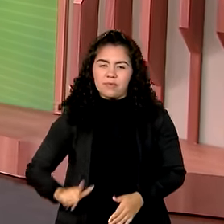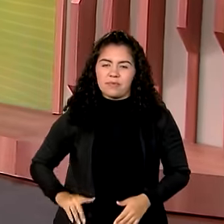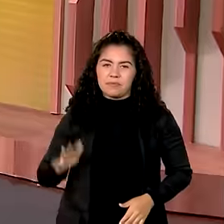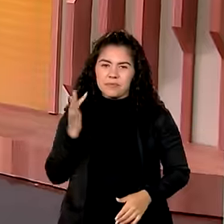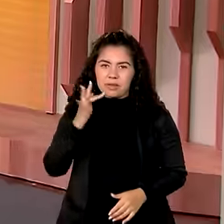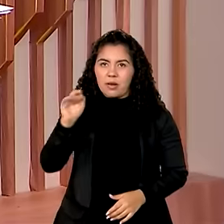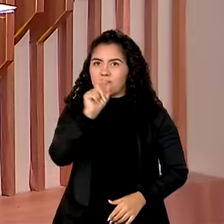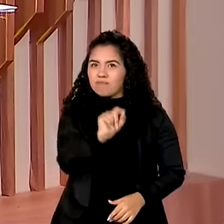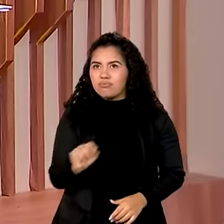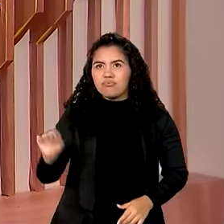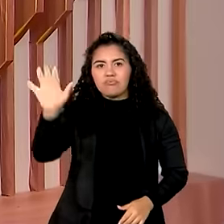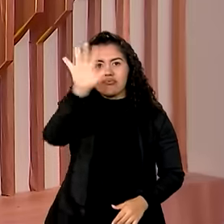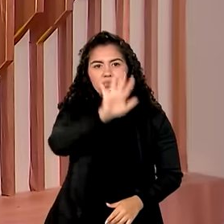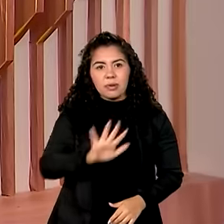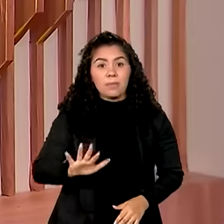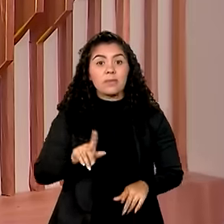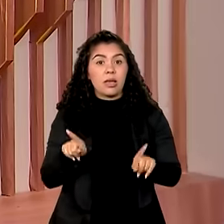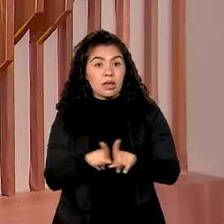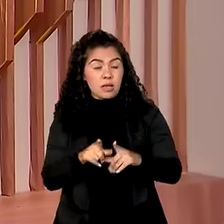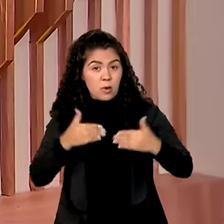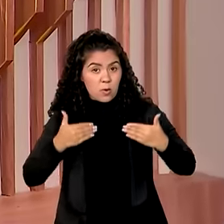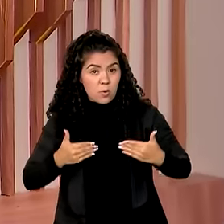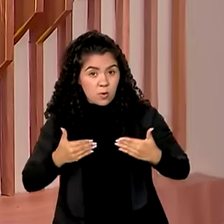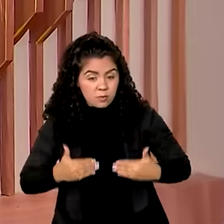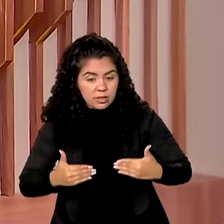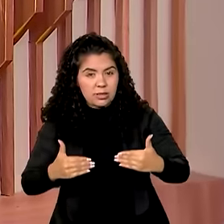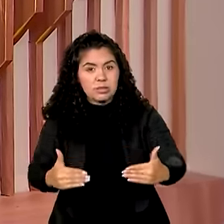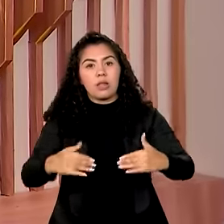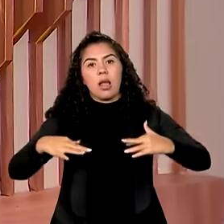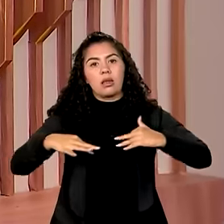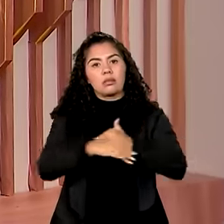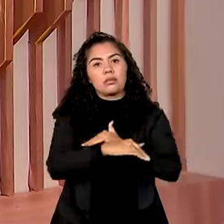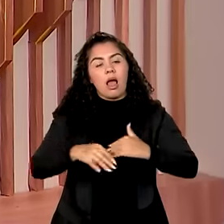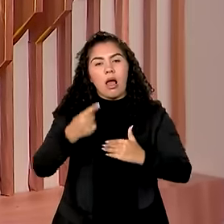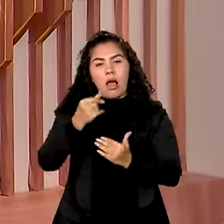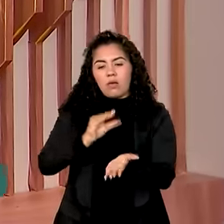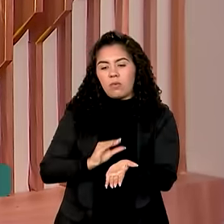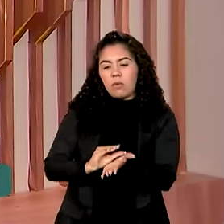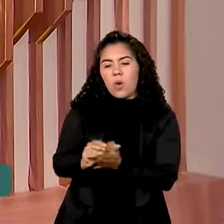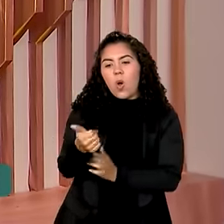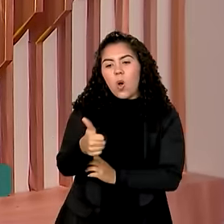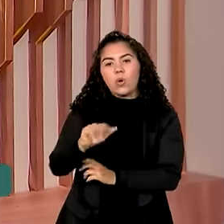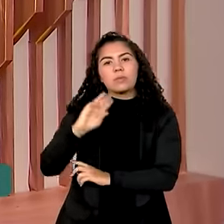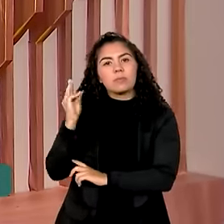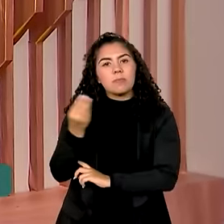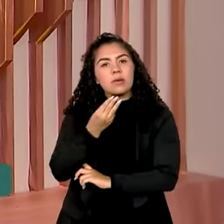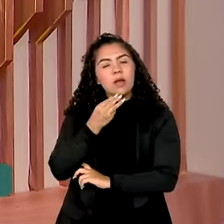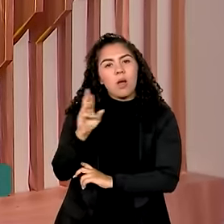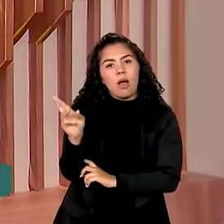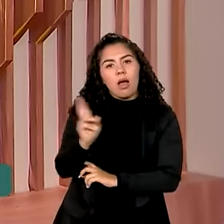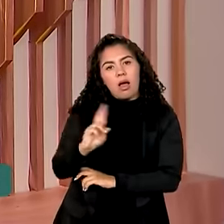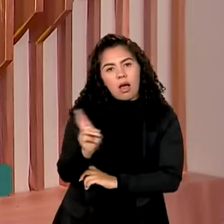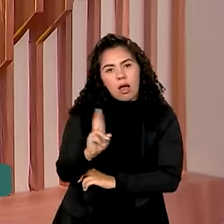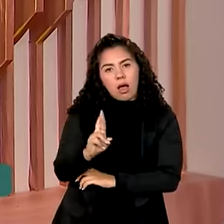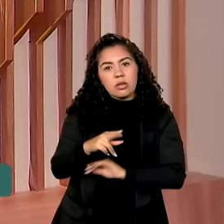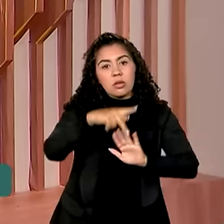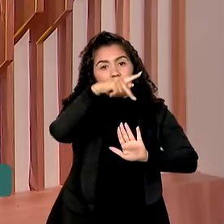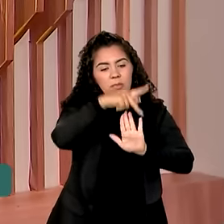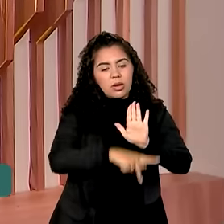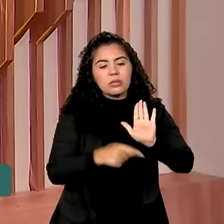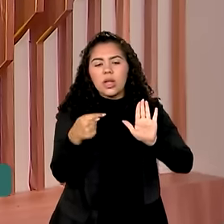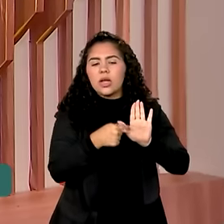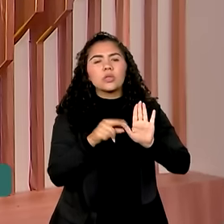país. E o Ministério das Cidades vai investir 11 milhões e 200 mil reais para projetos de